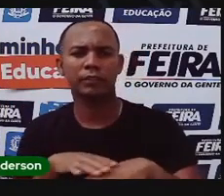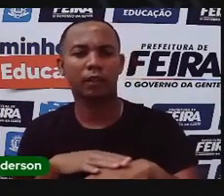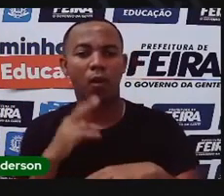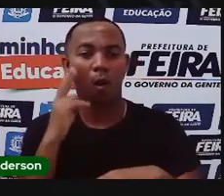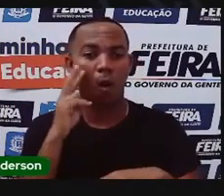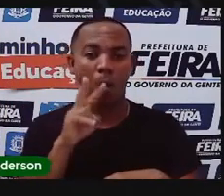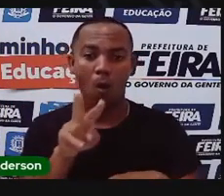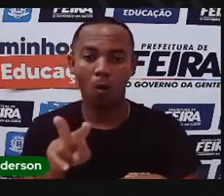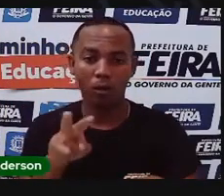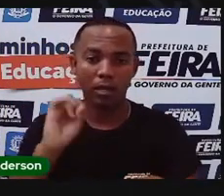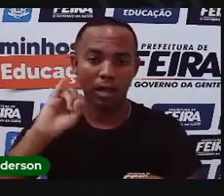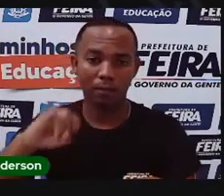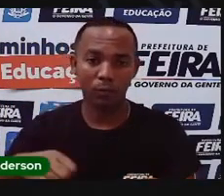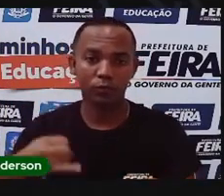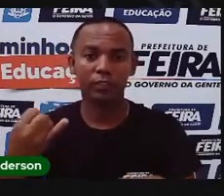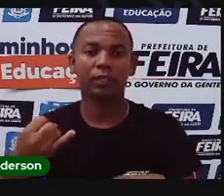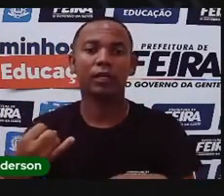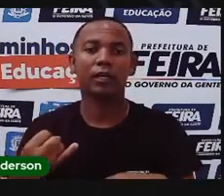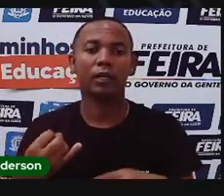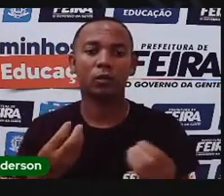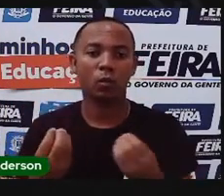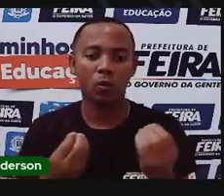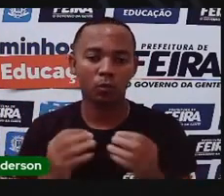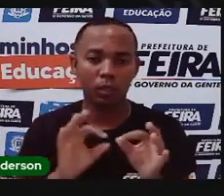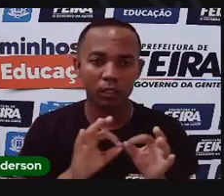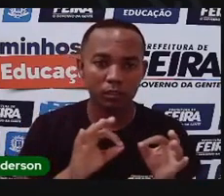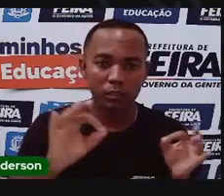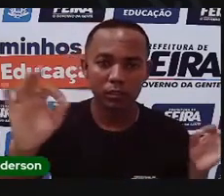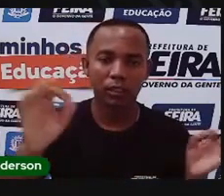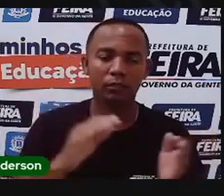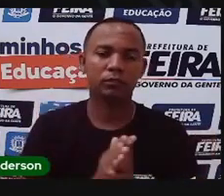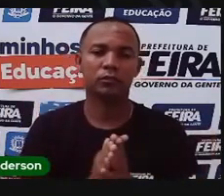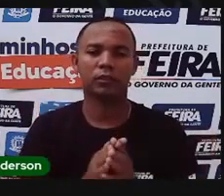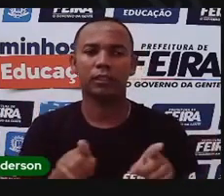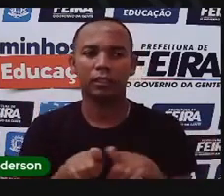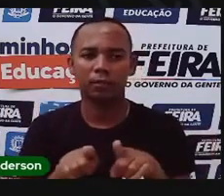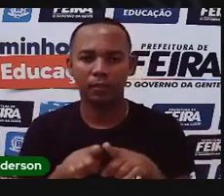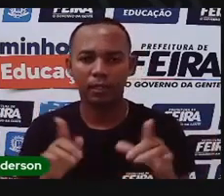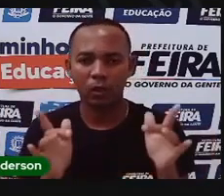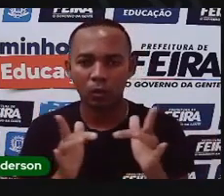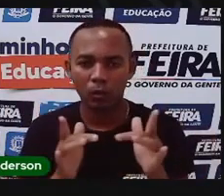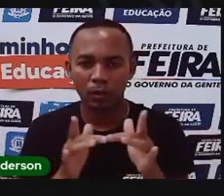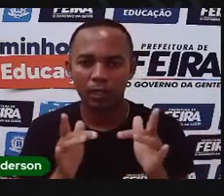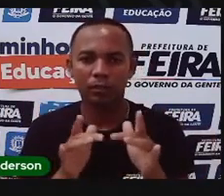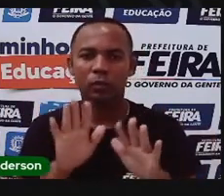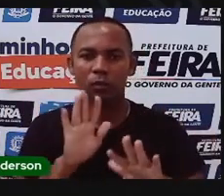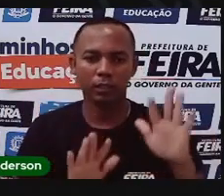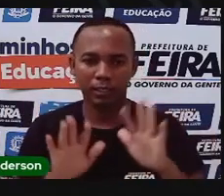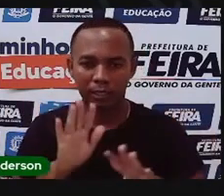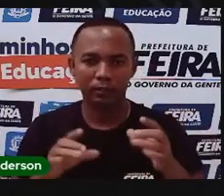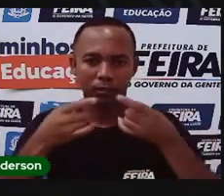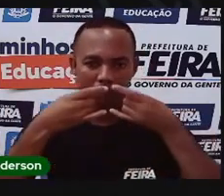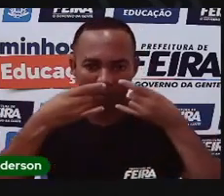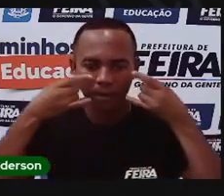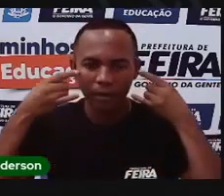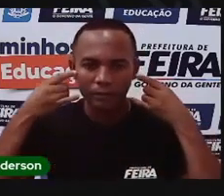olho, aproveitar, na verdade, que agora a está tão distante e esses pequenos contatos com cuidado, com máscara e